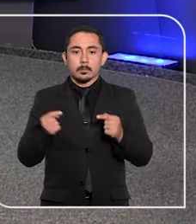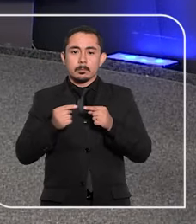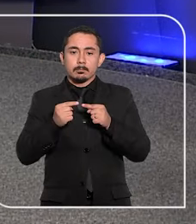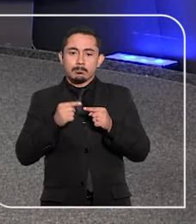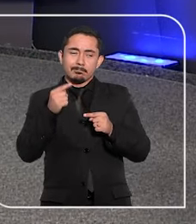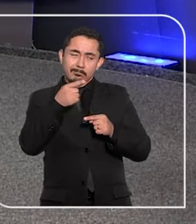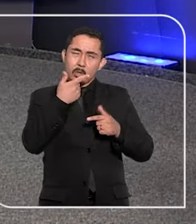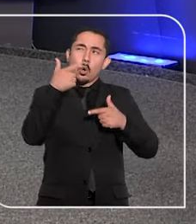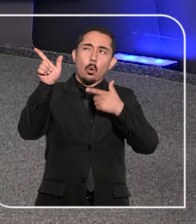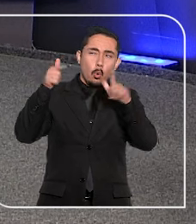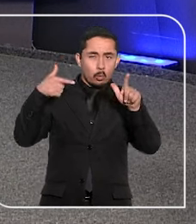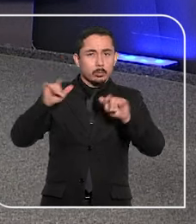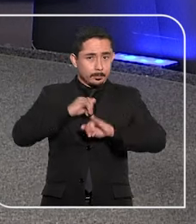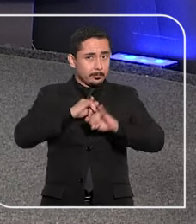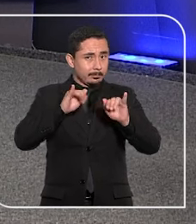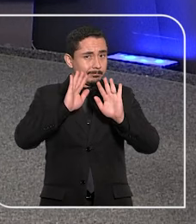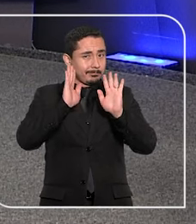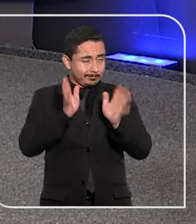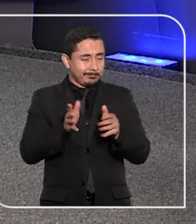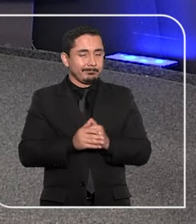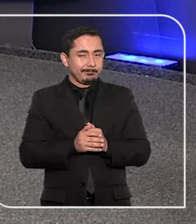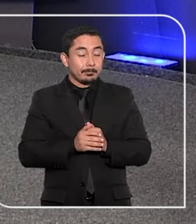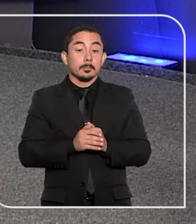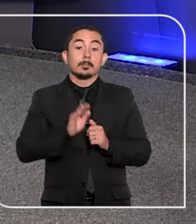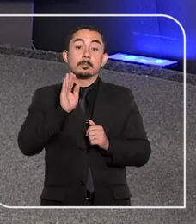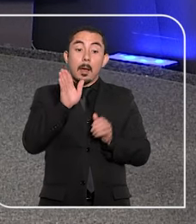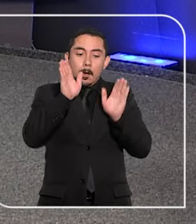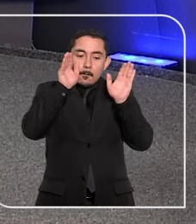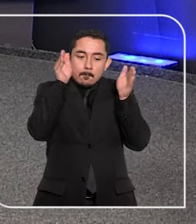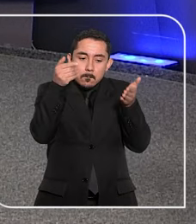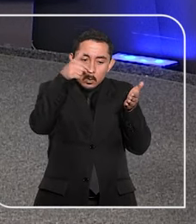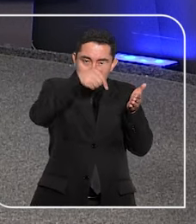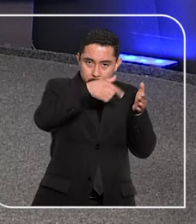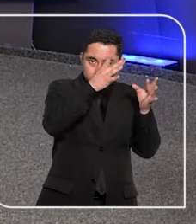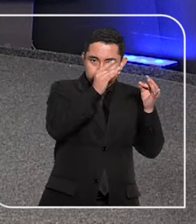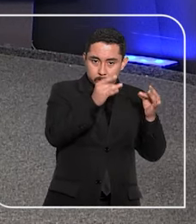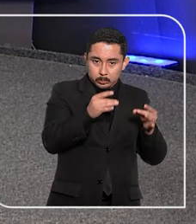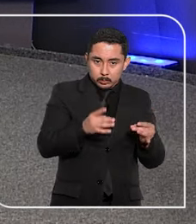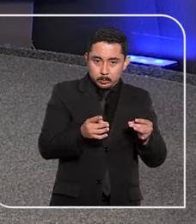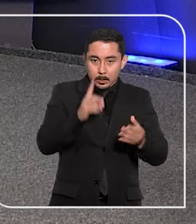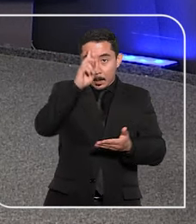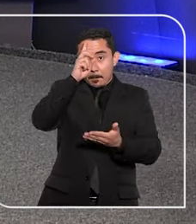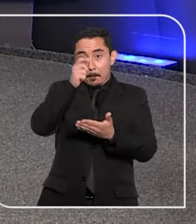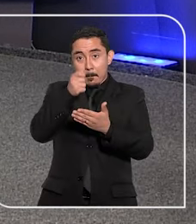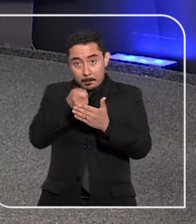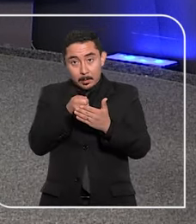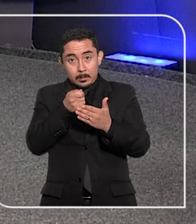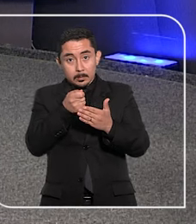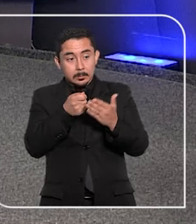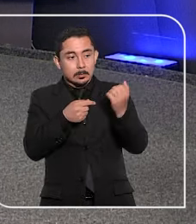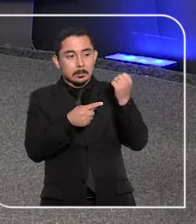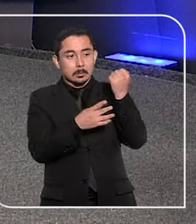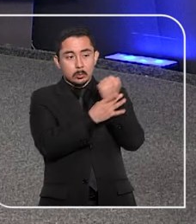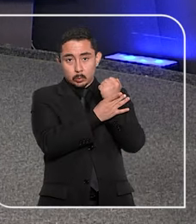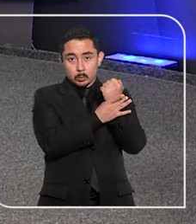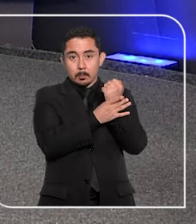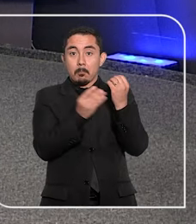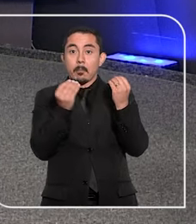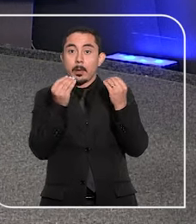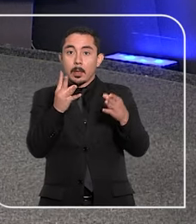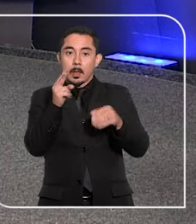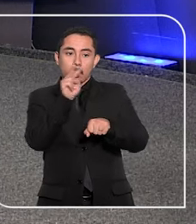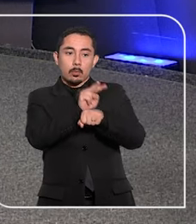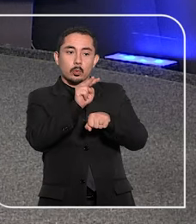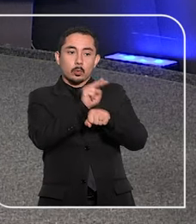podemos explicar melhor em um outro momento. Sendo um pouco mais específica na explicação, o mandado de segurança existe